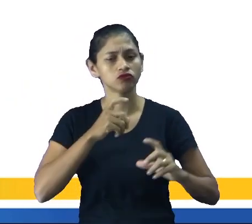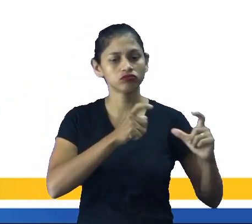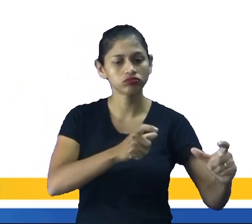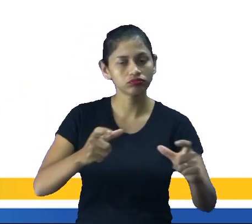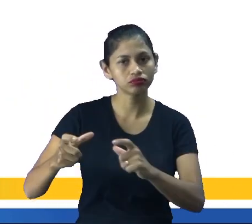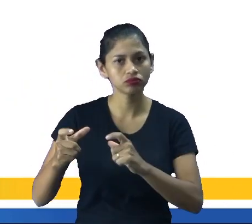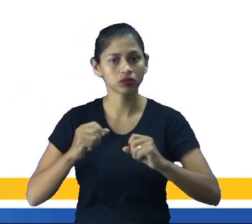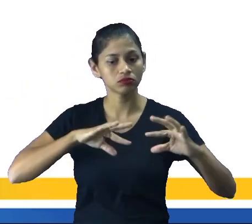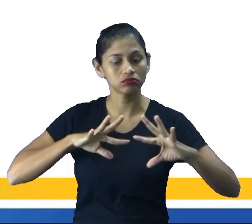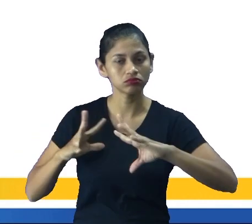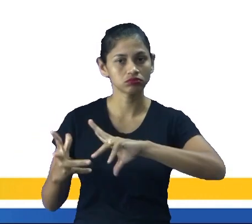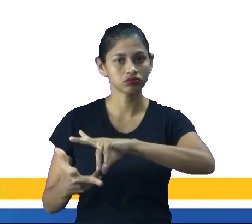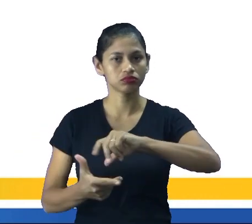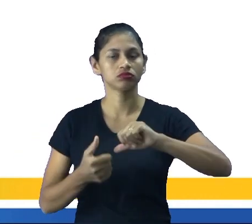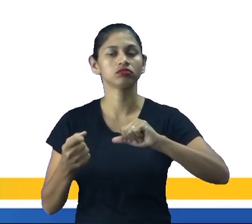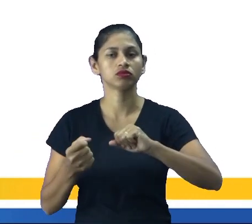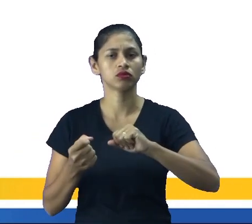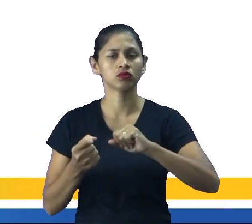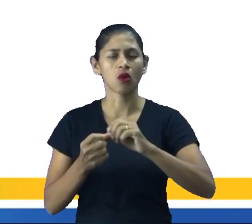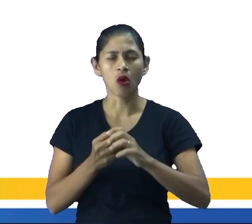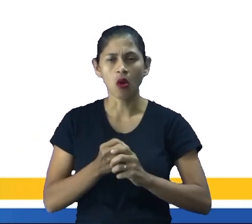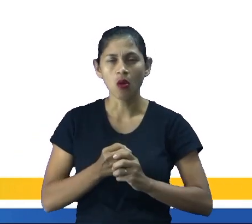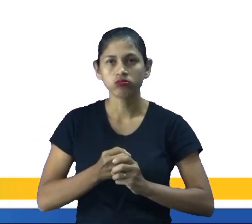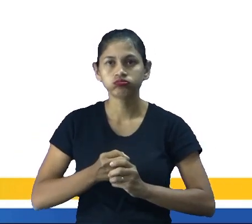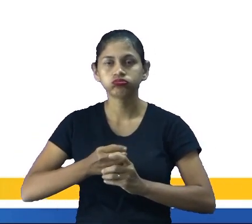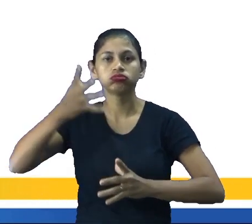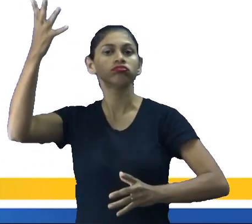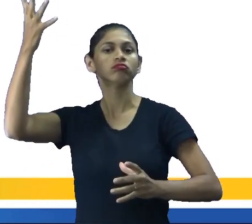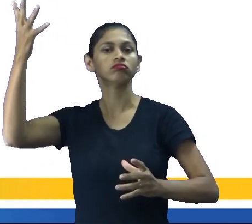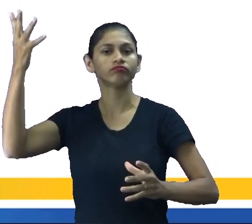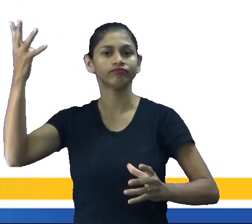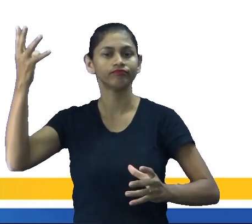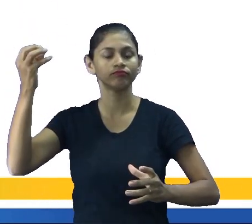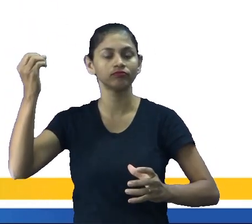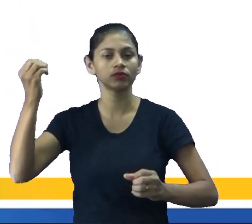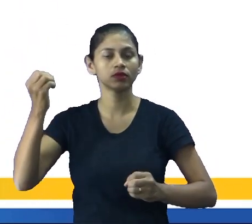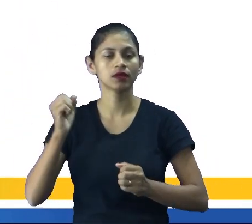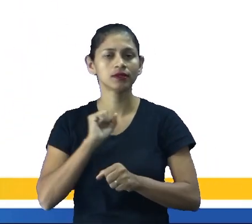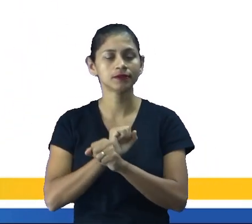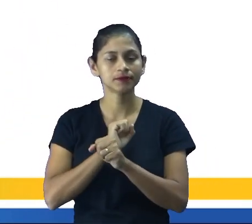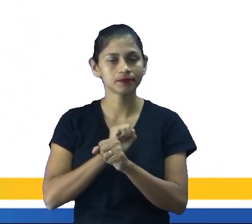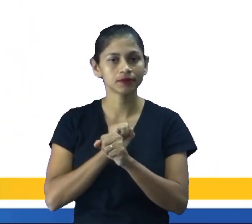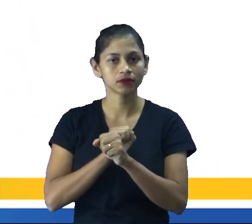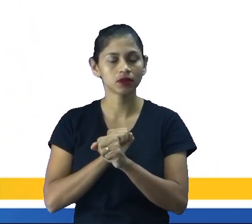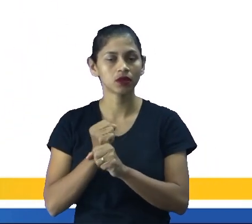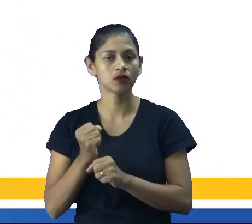enchem os céus e multidões se aglomeram para esperar a chegada do ano novo.